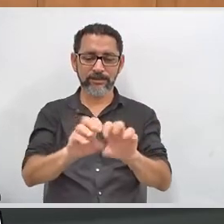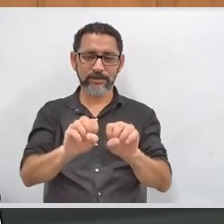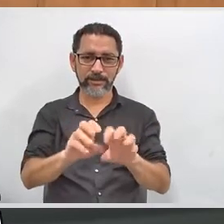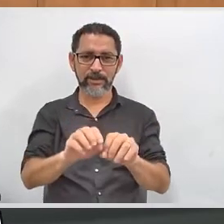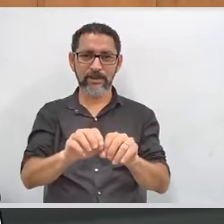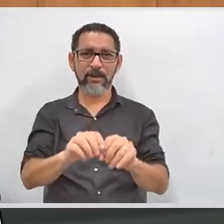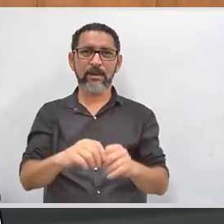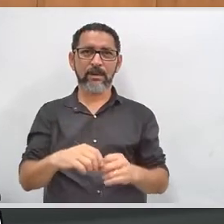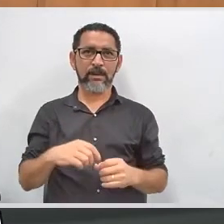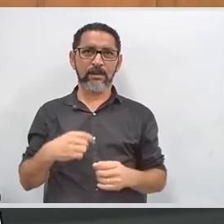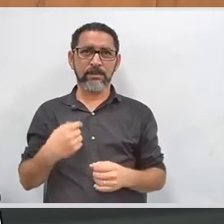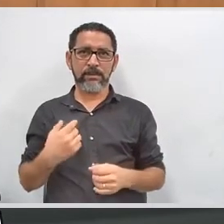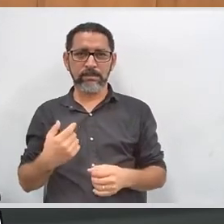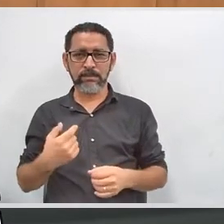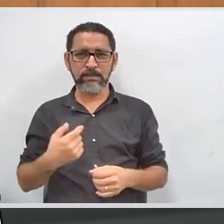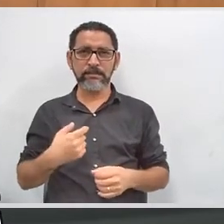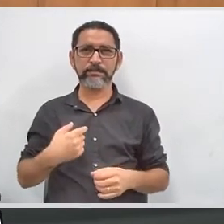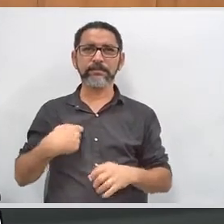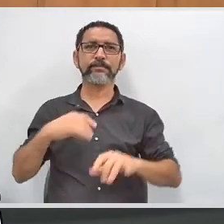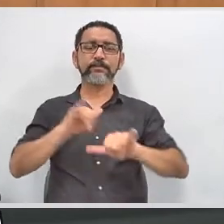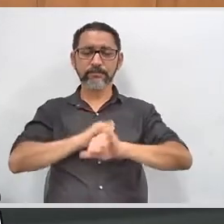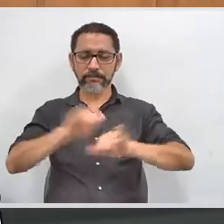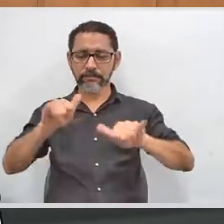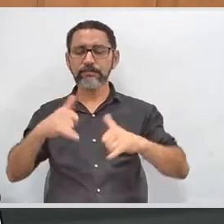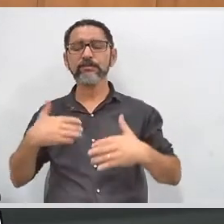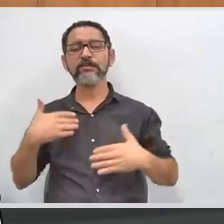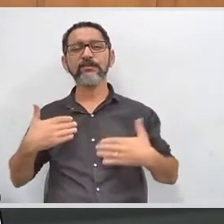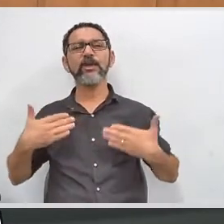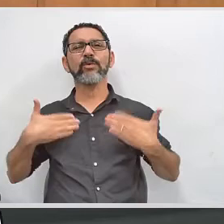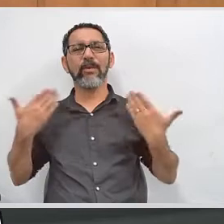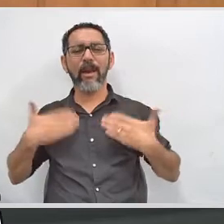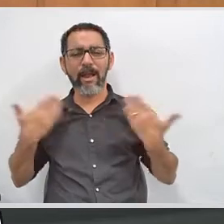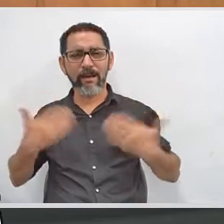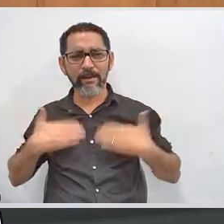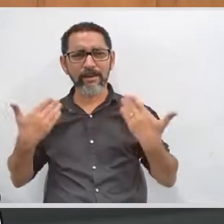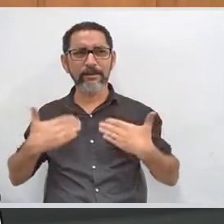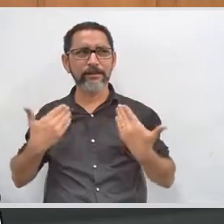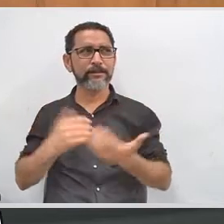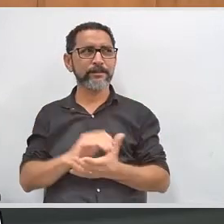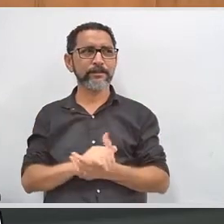Olha, o que eu quero dizer é da minha alegria.